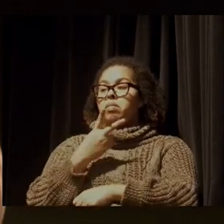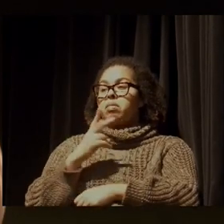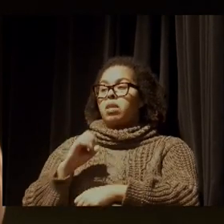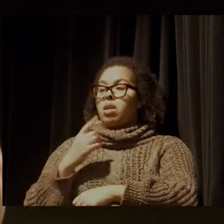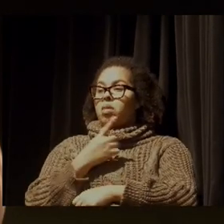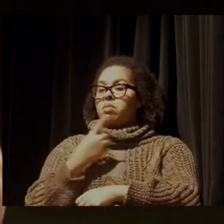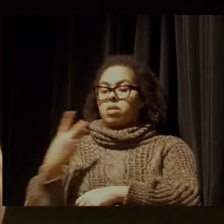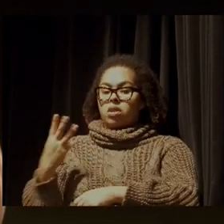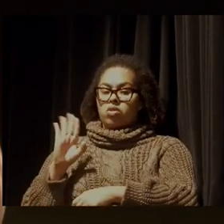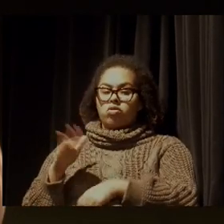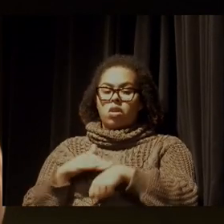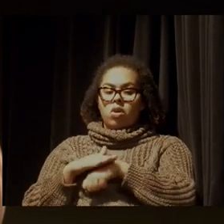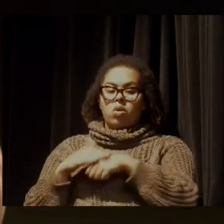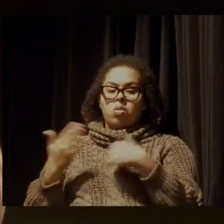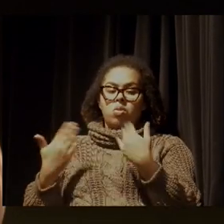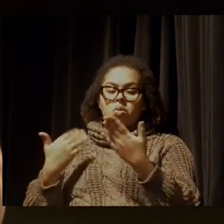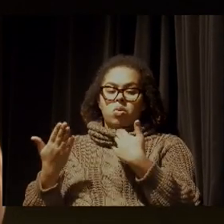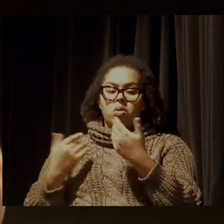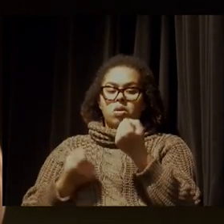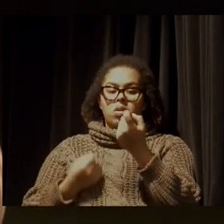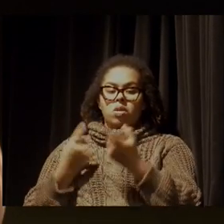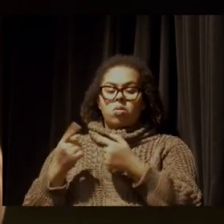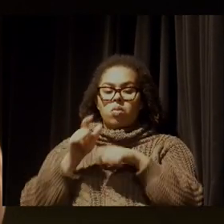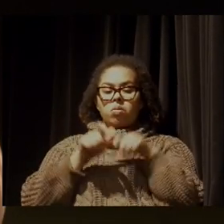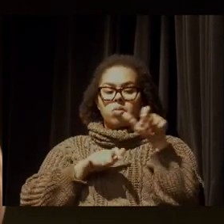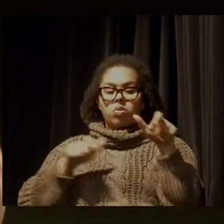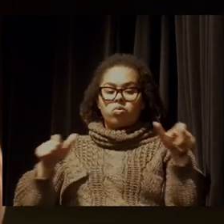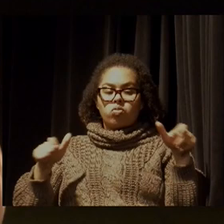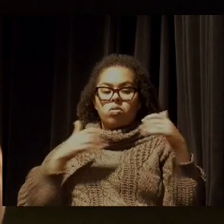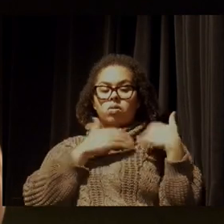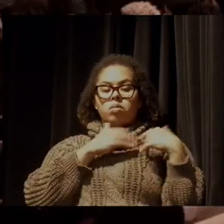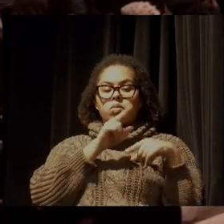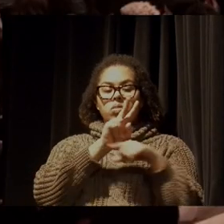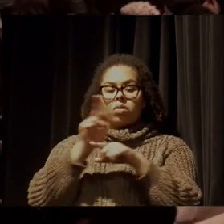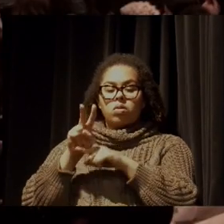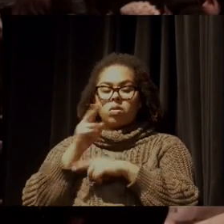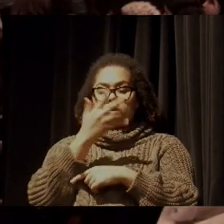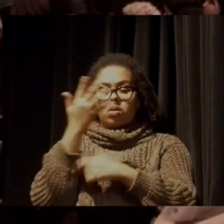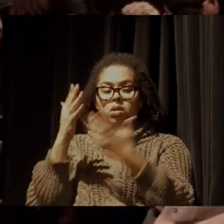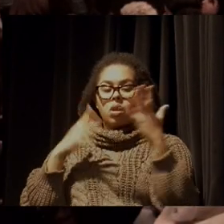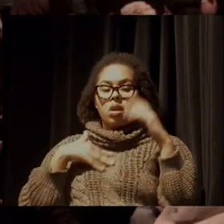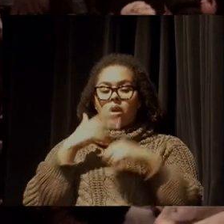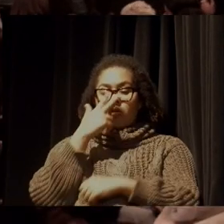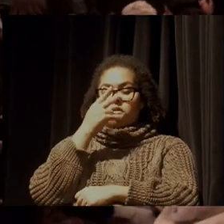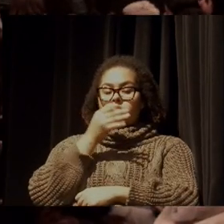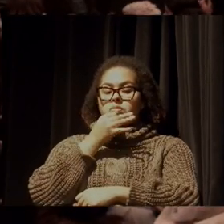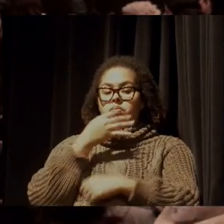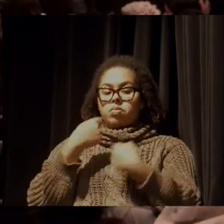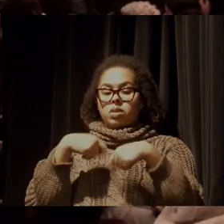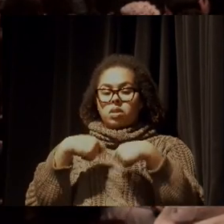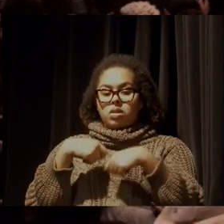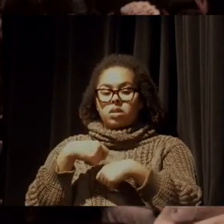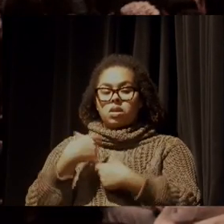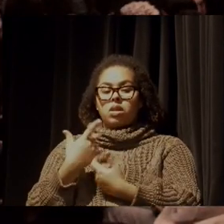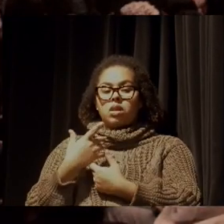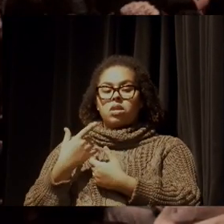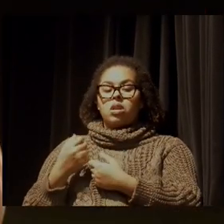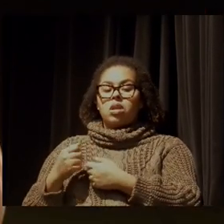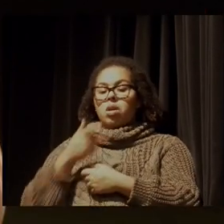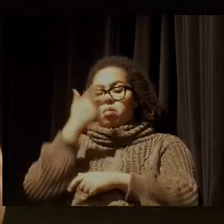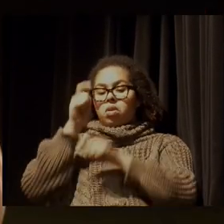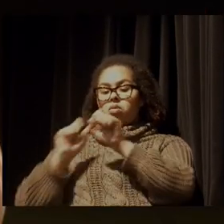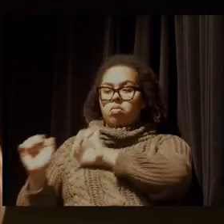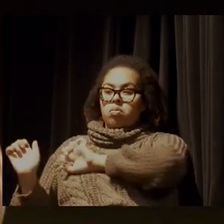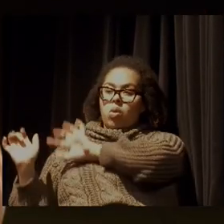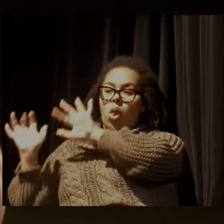eu já conversei isso com alguns ambientalistas, eu acho que a gente teria que colocar dois milhões de pessoas na Paulista,